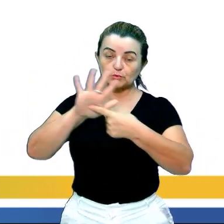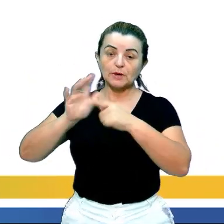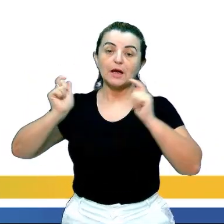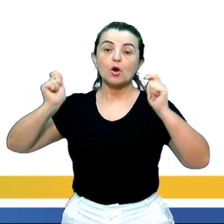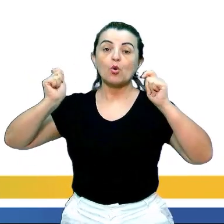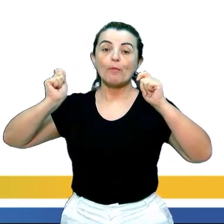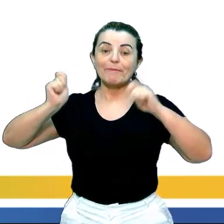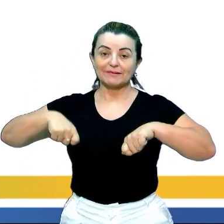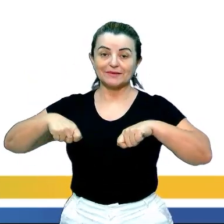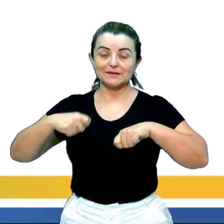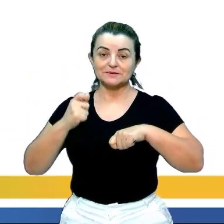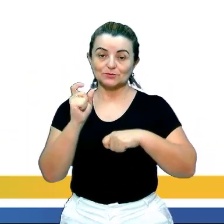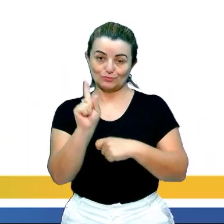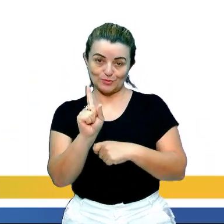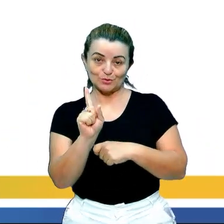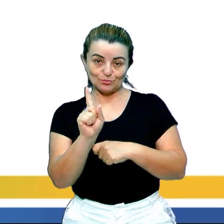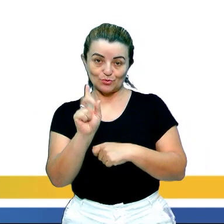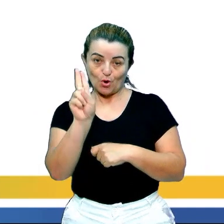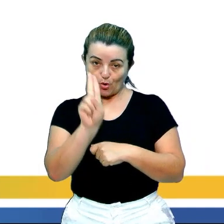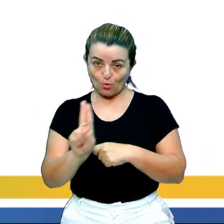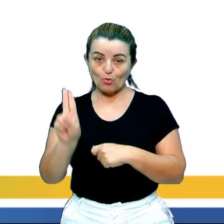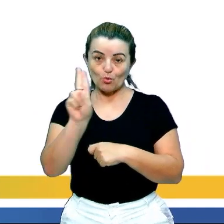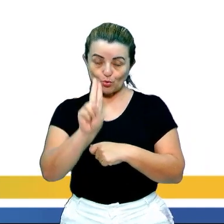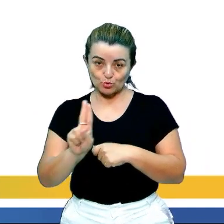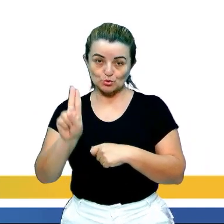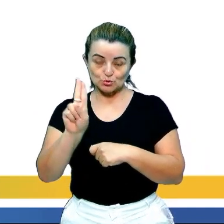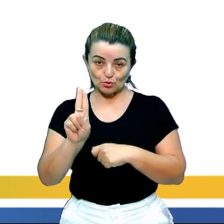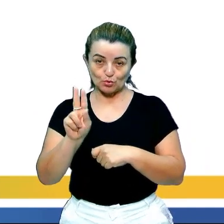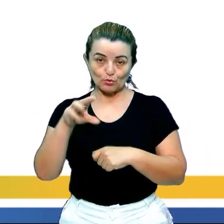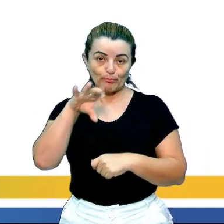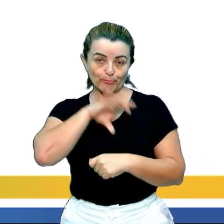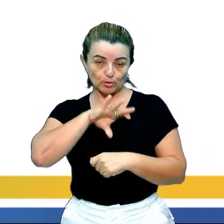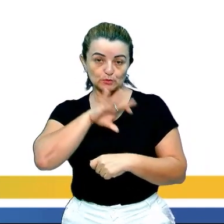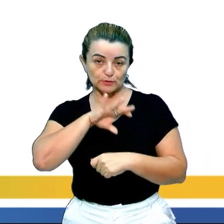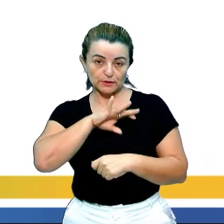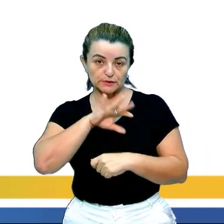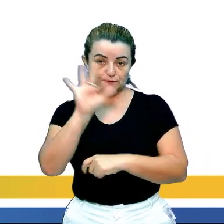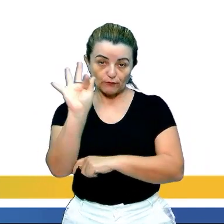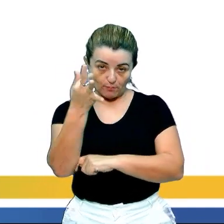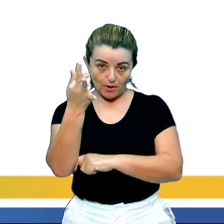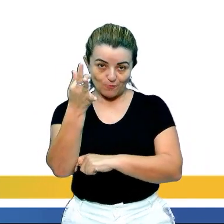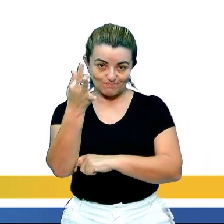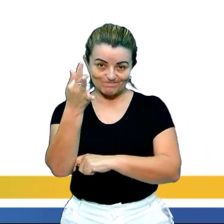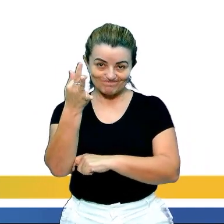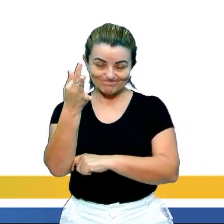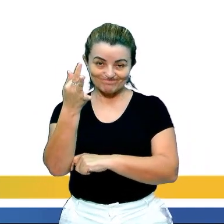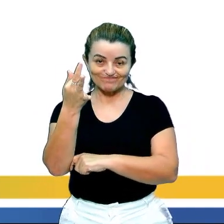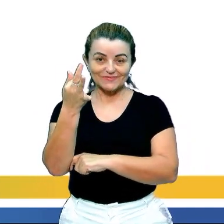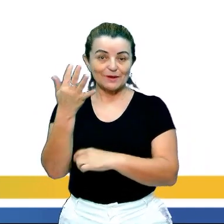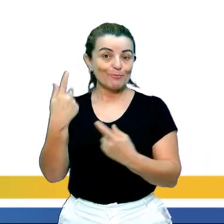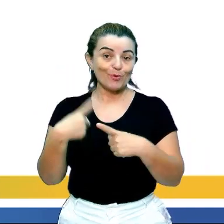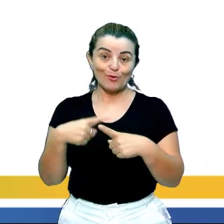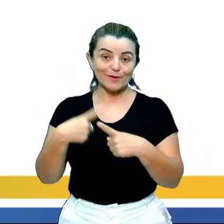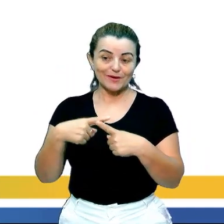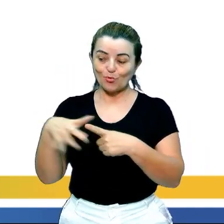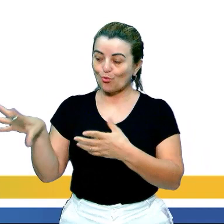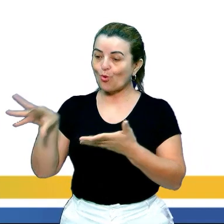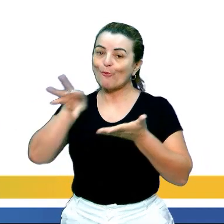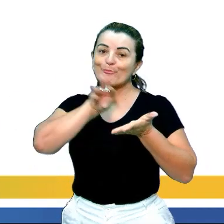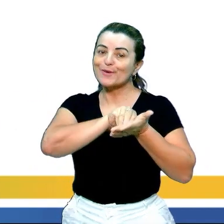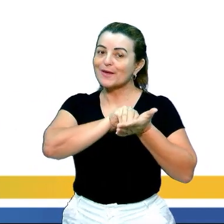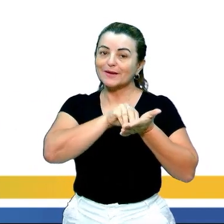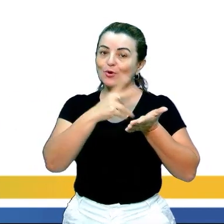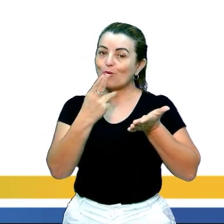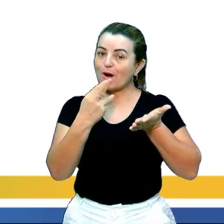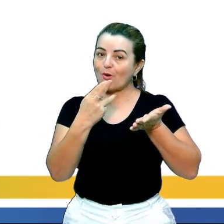número 1. Utilizou a norma padrão? Sim. Eu preciso utilizar as aspas porque a frase não é minha. E eu copiei tal qual o autor da